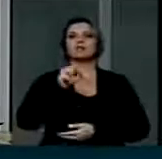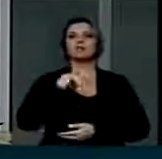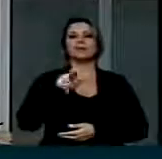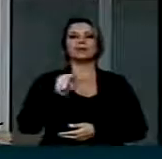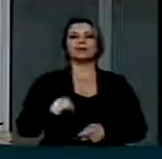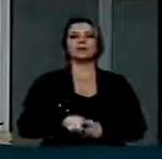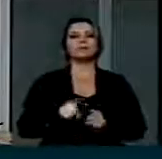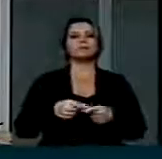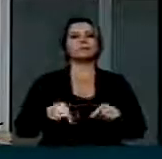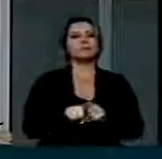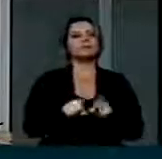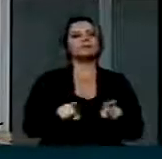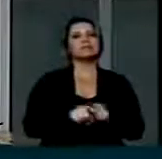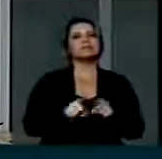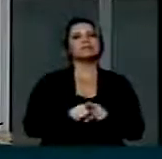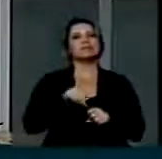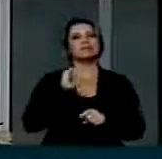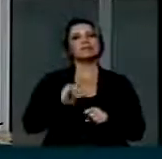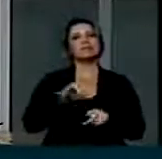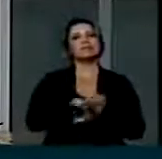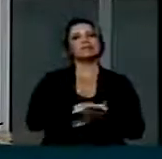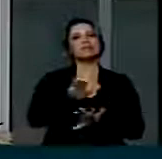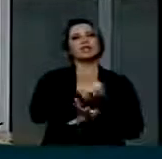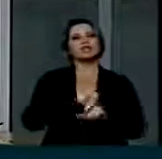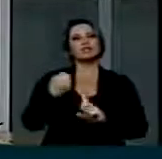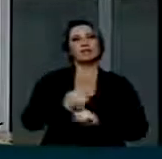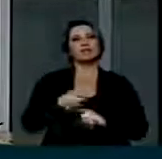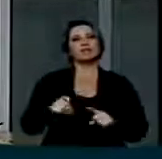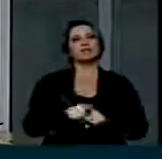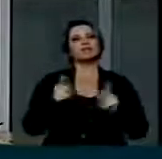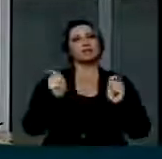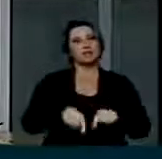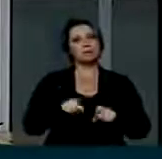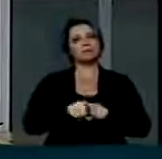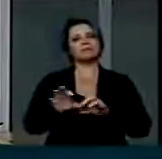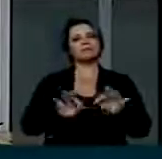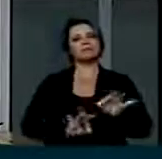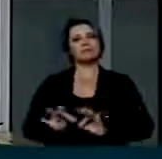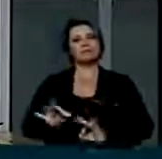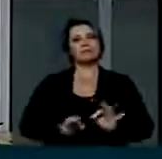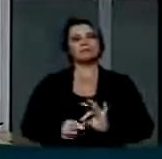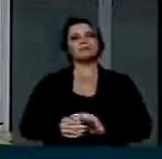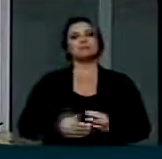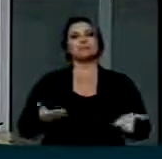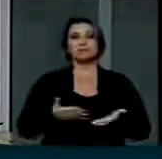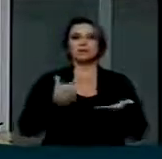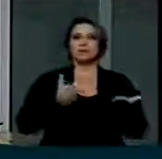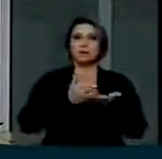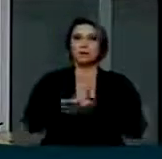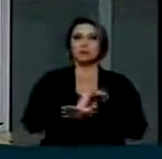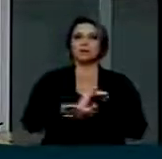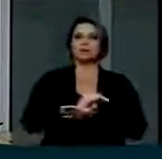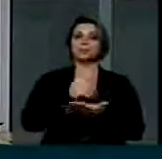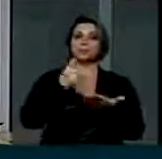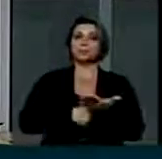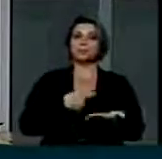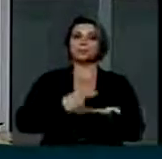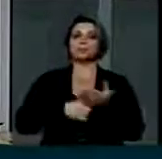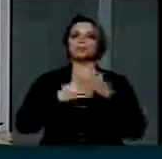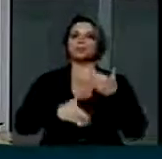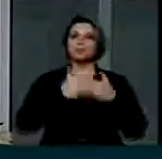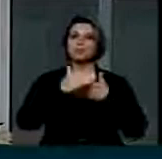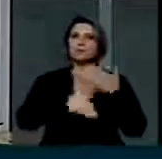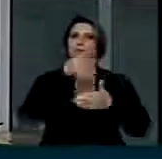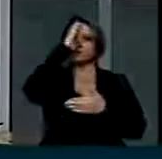para que parcerias promotoras de inclusão socioeconômica sejam estabelecidas. Aprovar o acordo é um passo adiante.